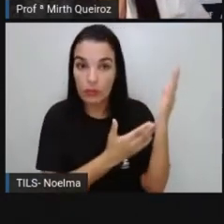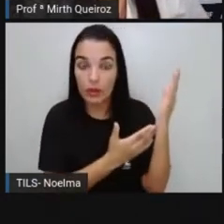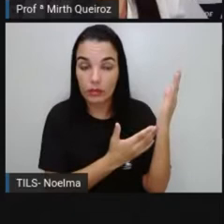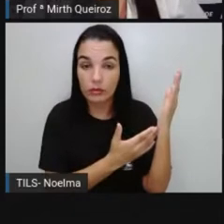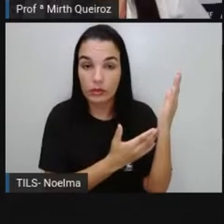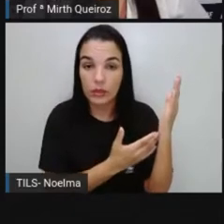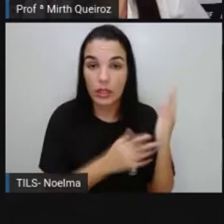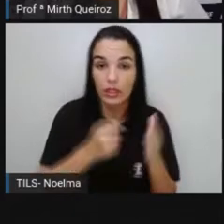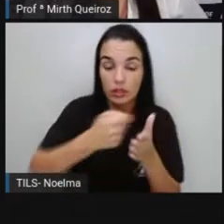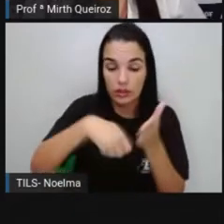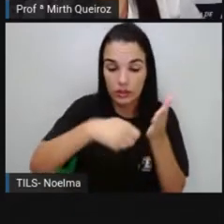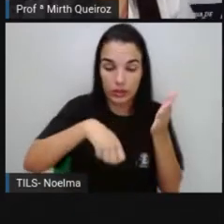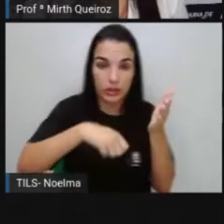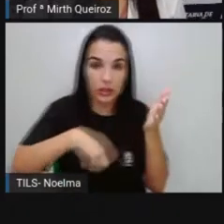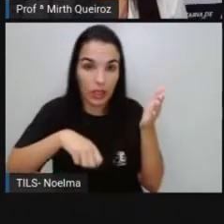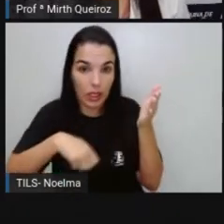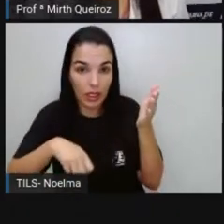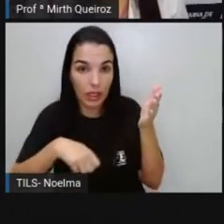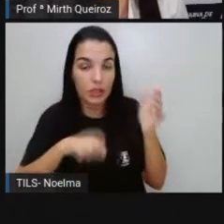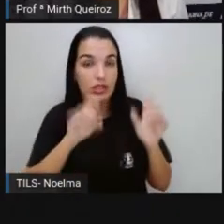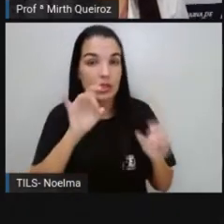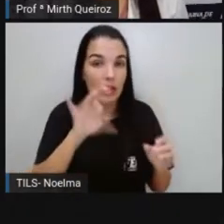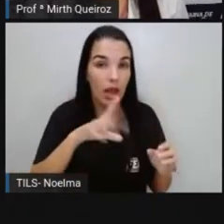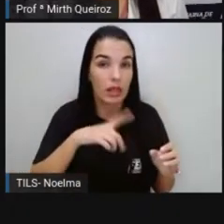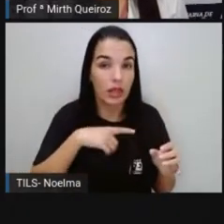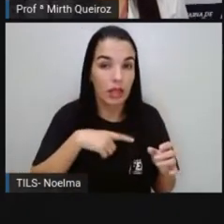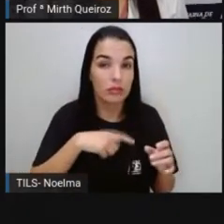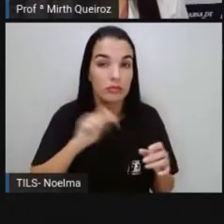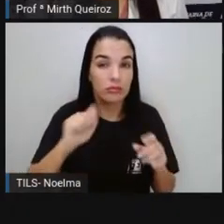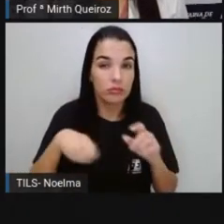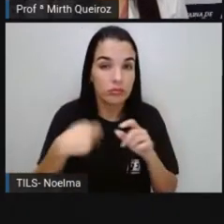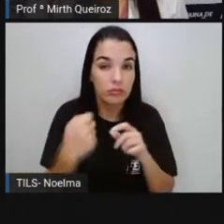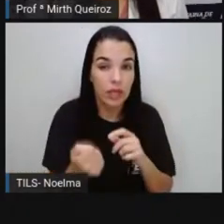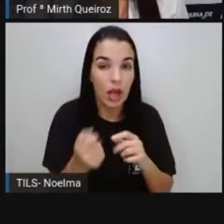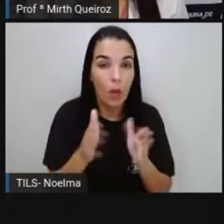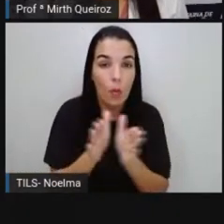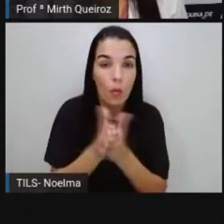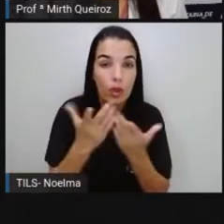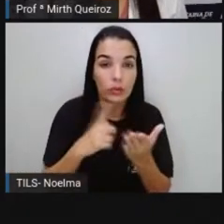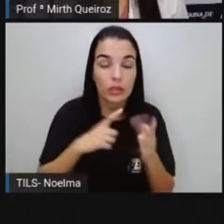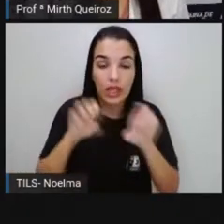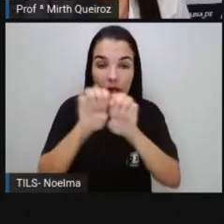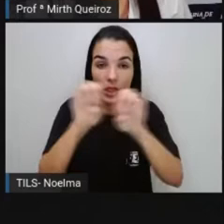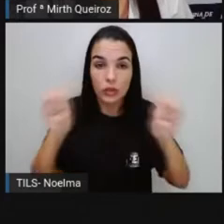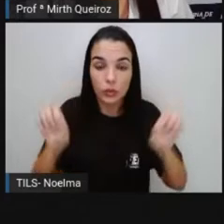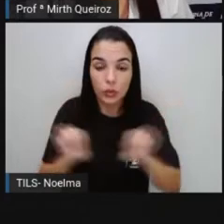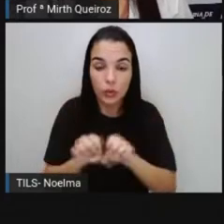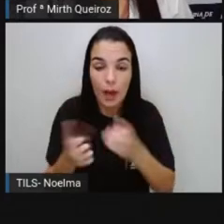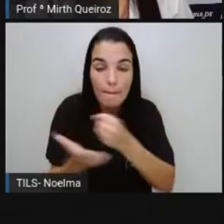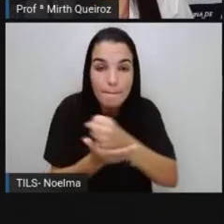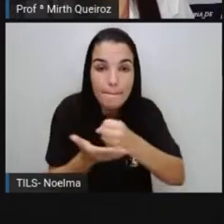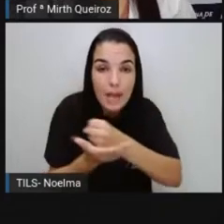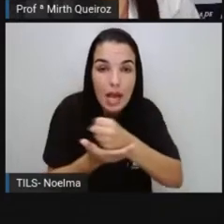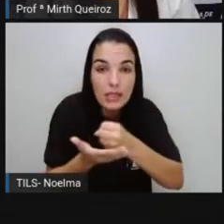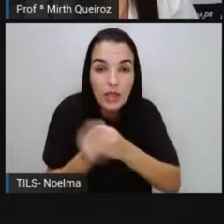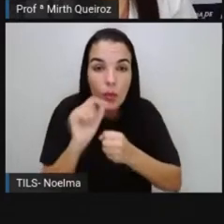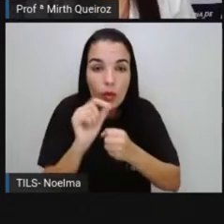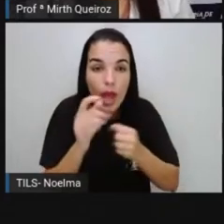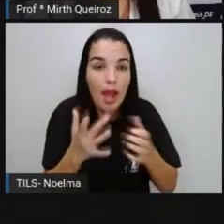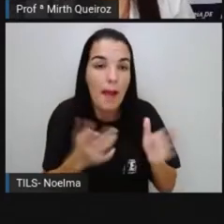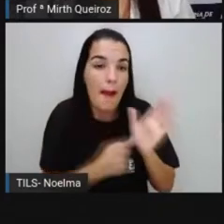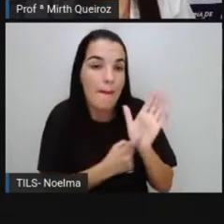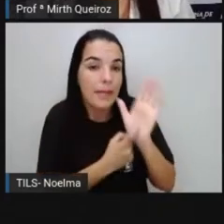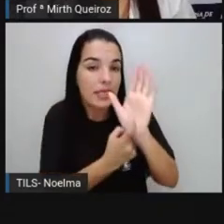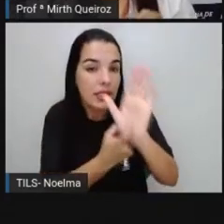é classificado como narrativo quando ele possui em sua estrutura básica a apresentação, o